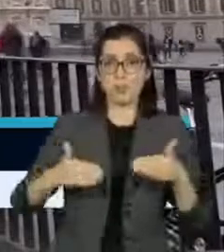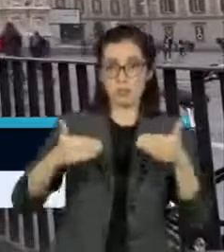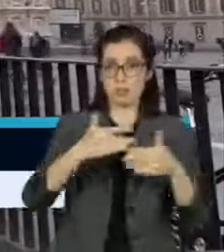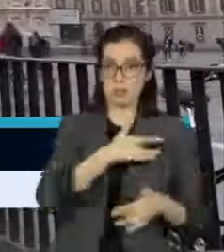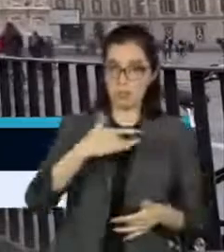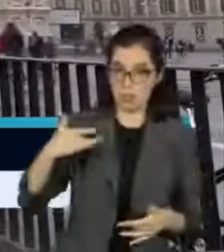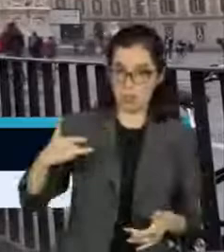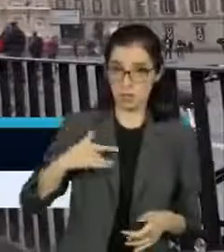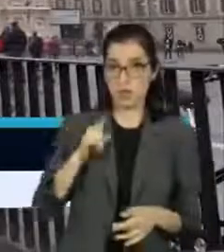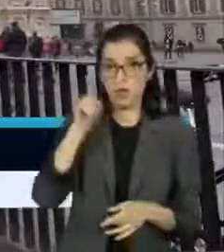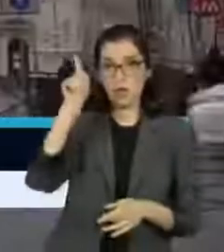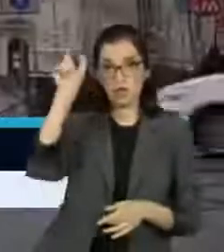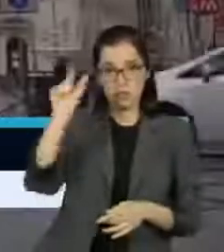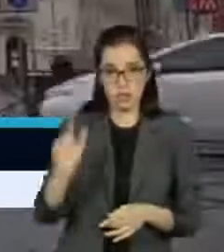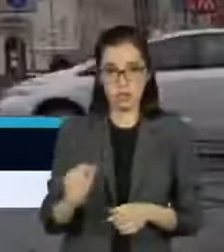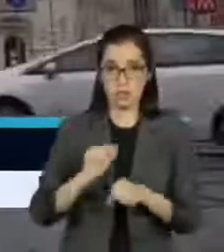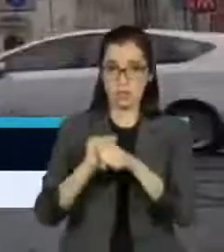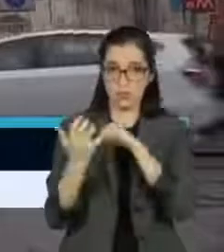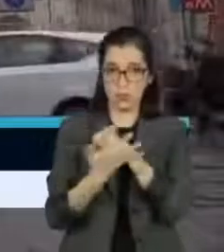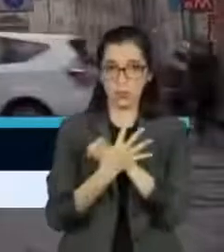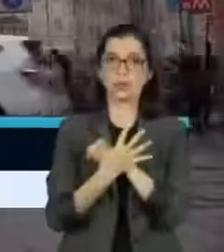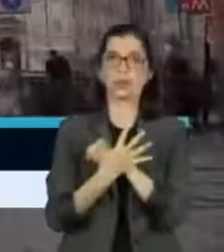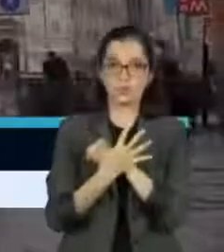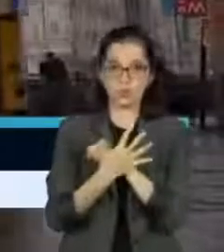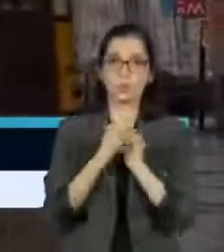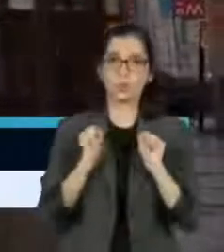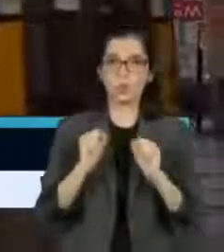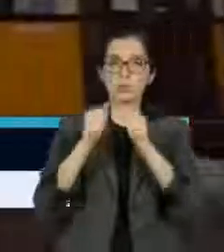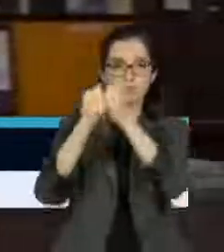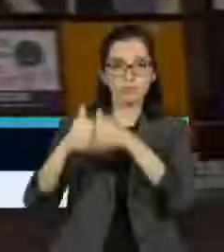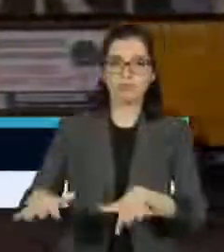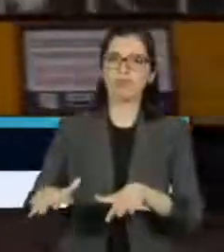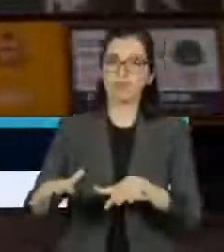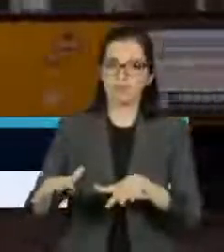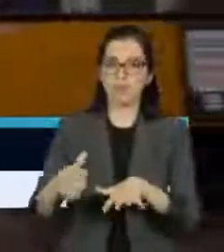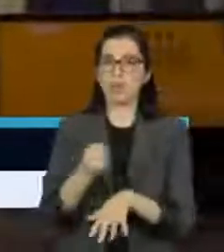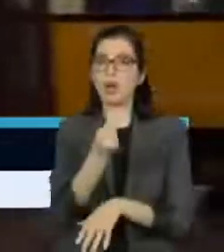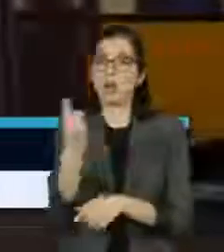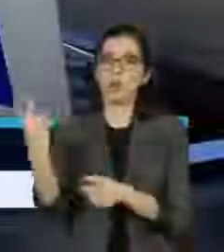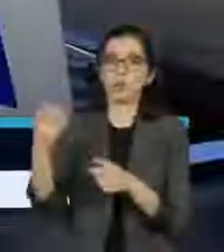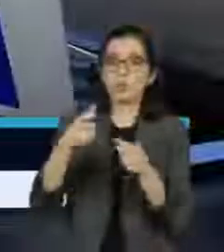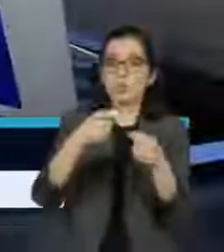pandemia pode atingir níveis críticos em algumas cidades italianas já no próximo mês.